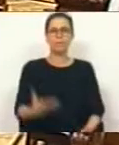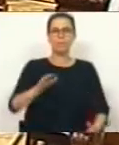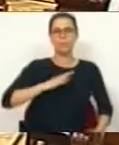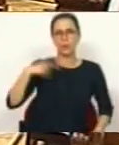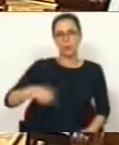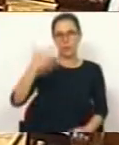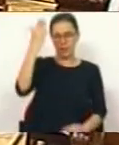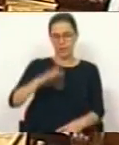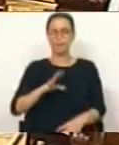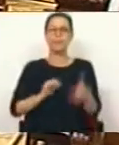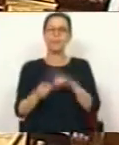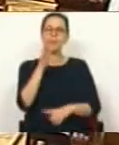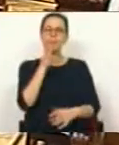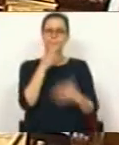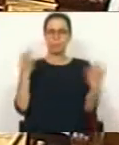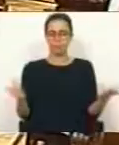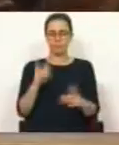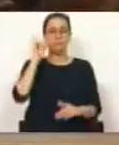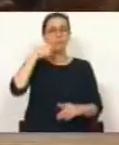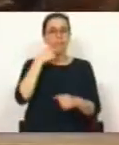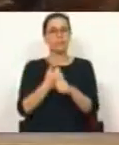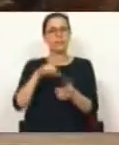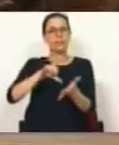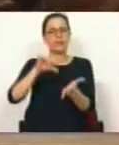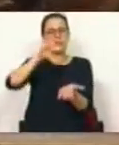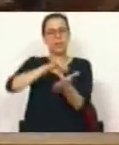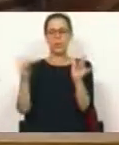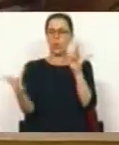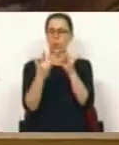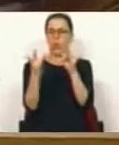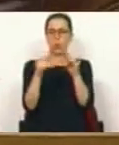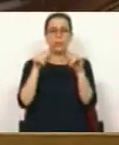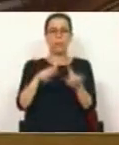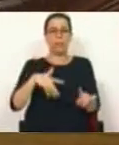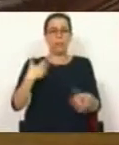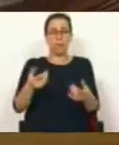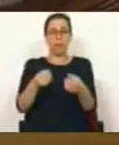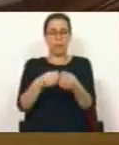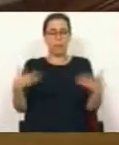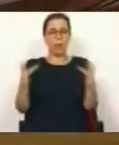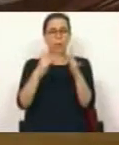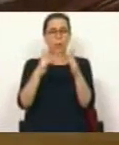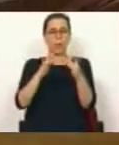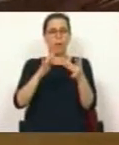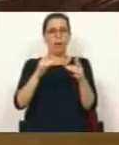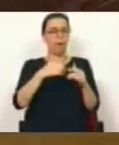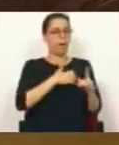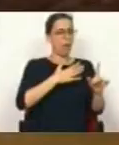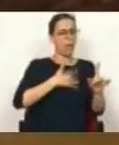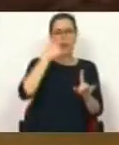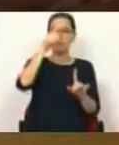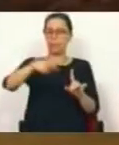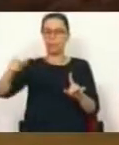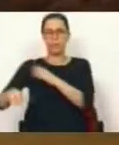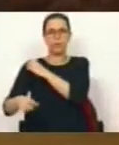Sr. Presidente, Sras. e Srs. Deputados, os call center, os centros de contacto, tornaram-se um meio privilegiado de contacto entre as empresas e os cidadãos,